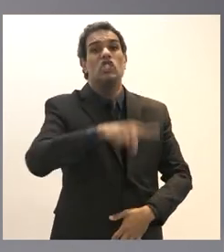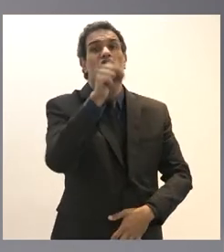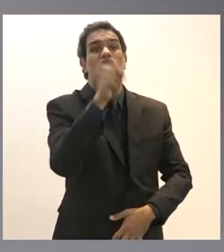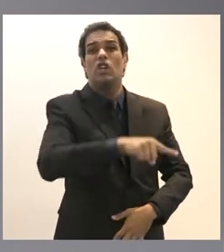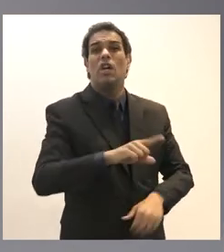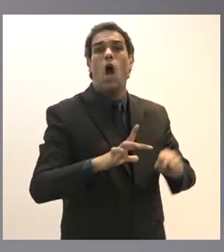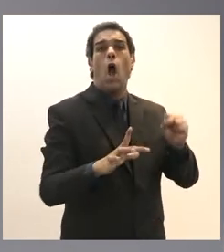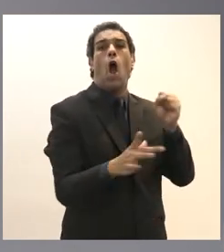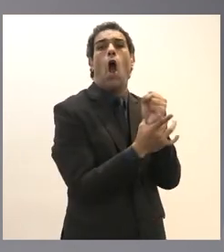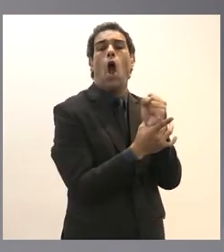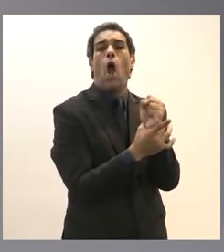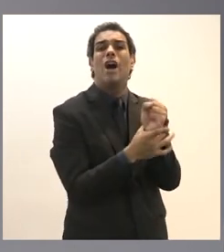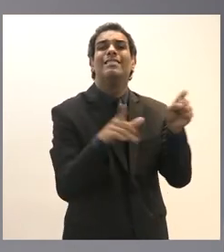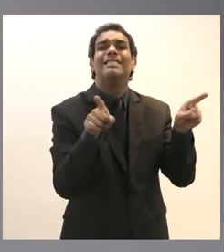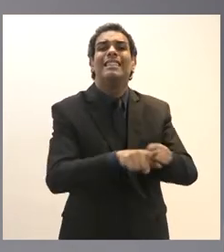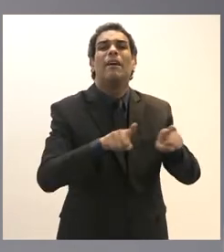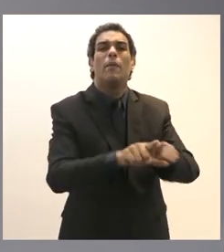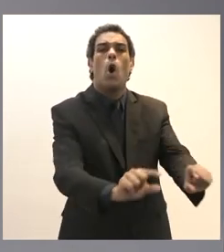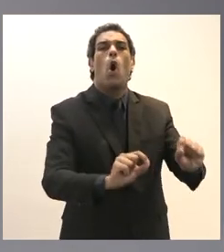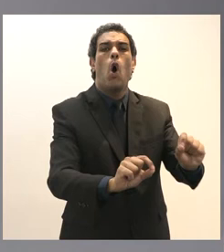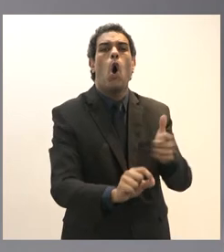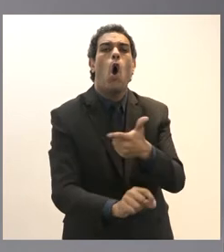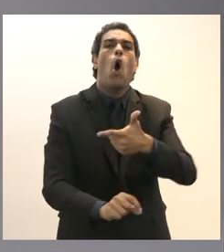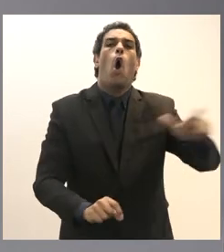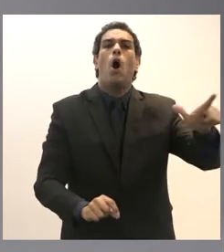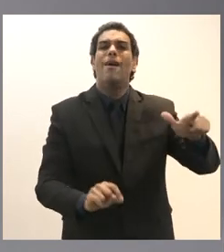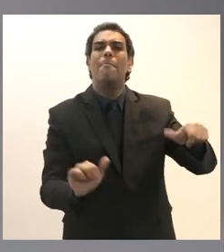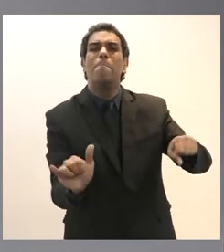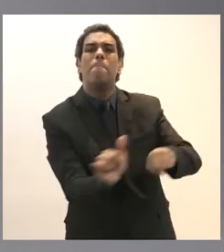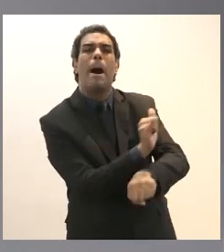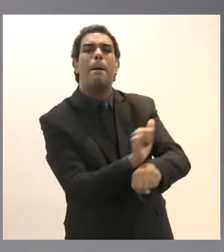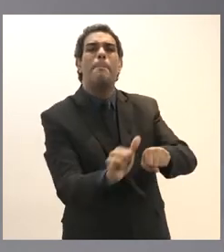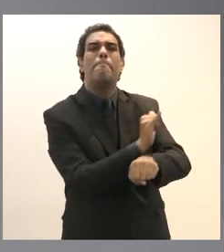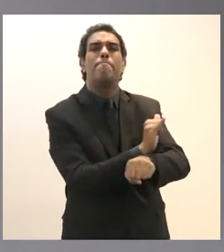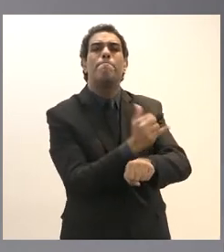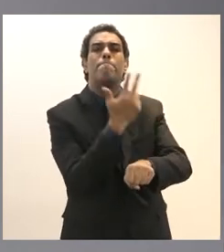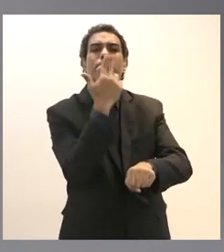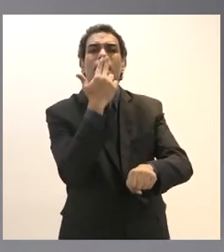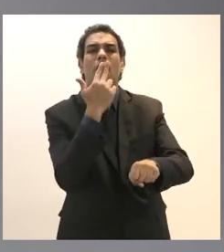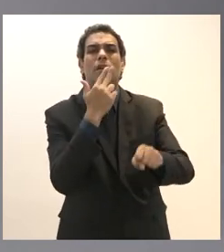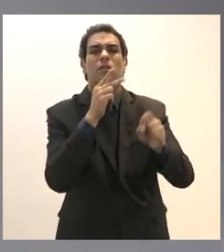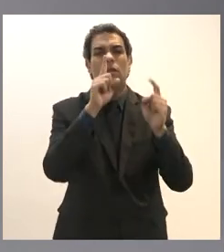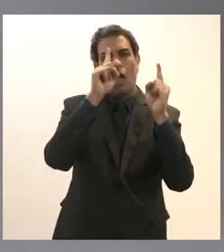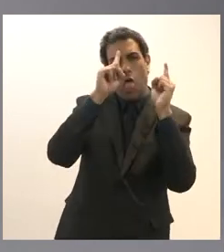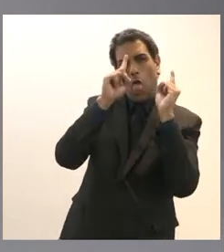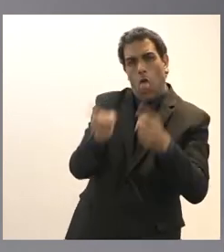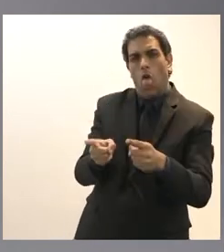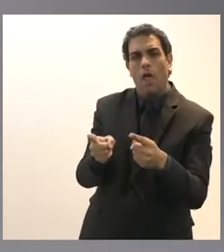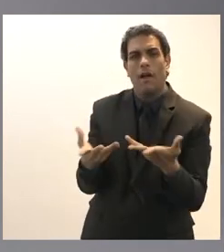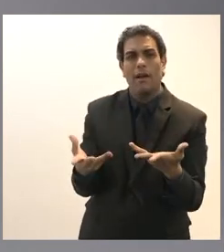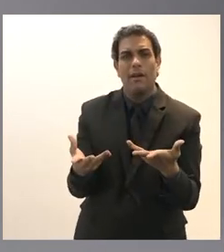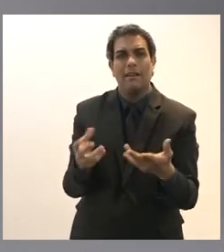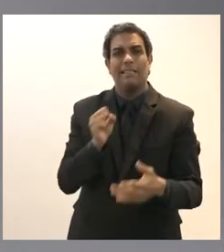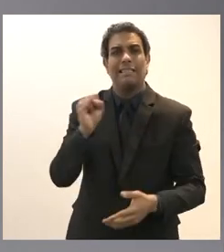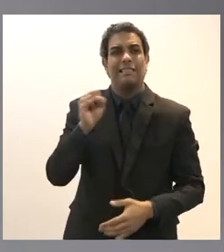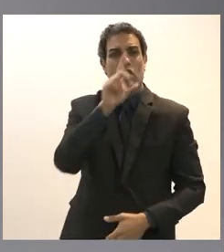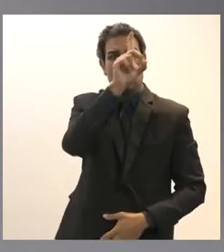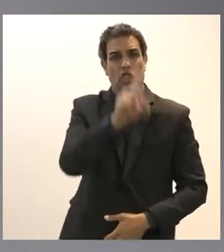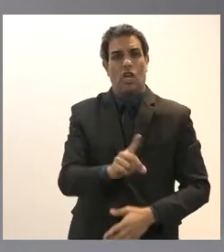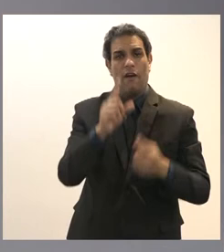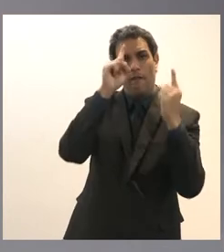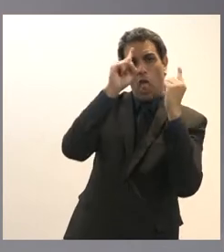ainda cria outro tipo de possibilidade de subordinação quer dizer se não agradar ao chefe